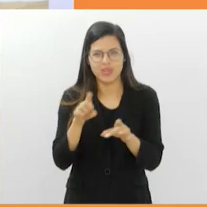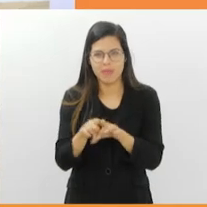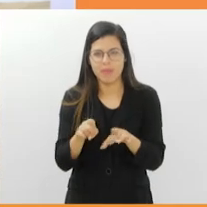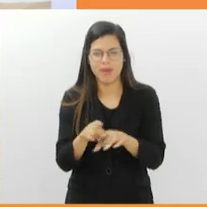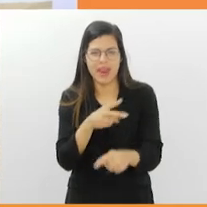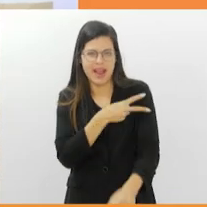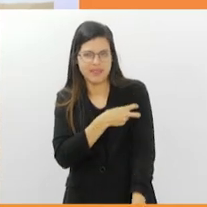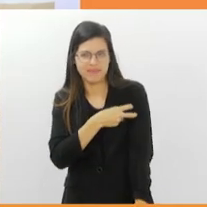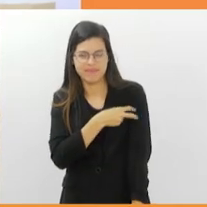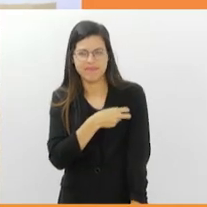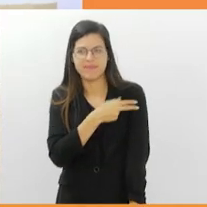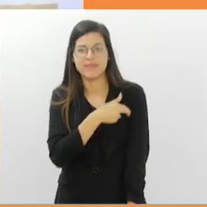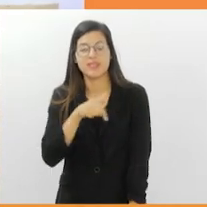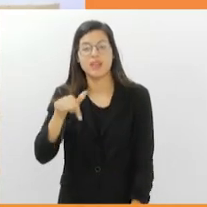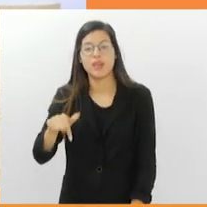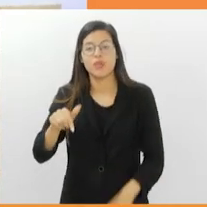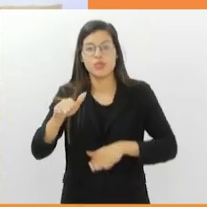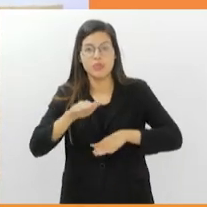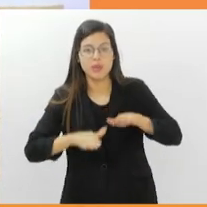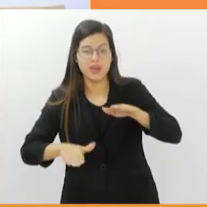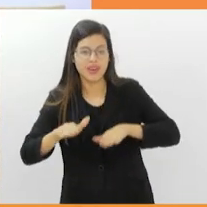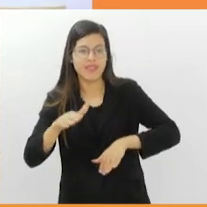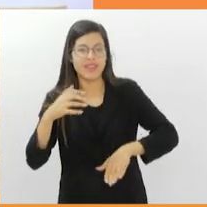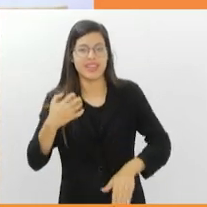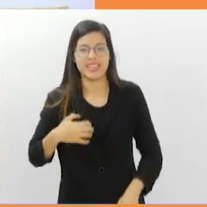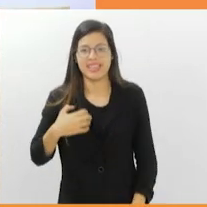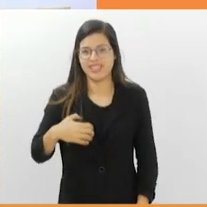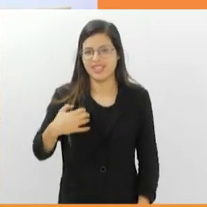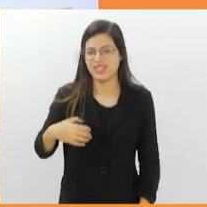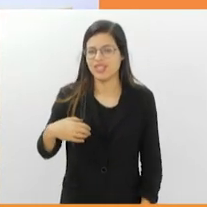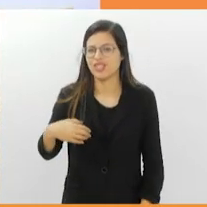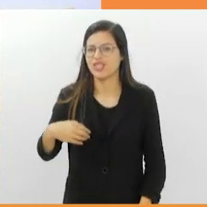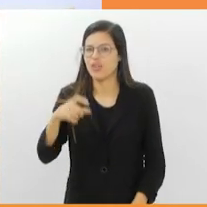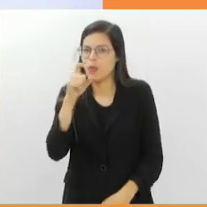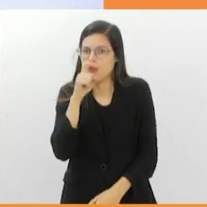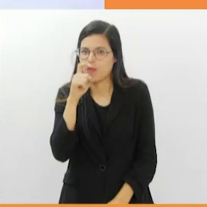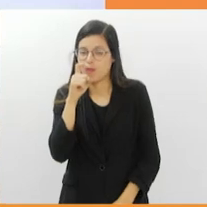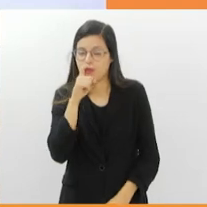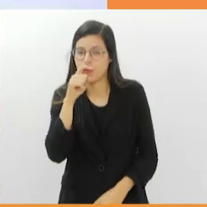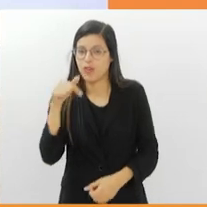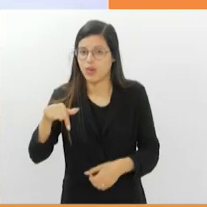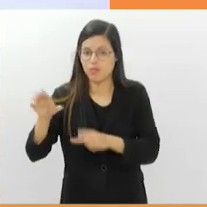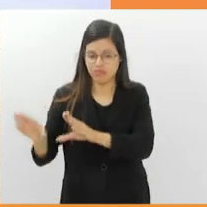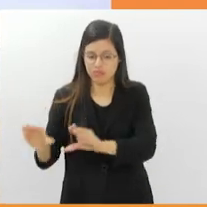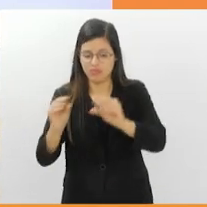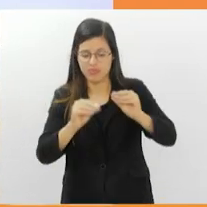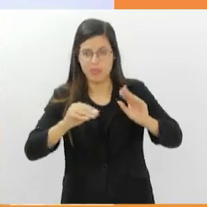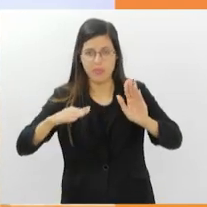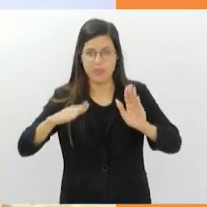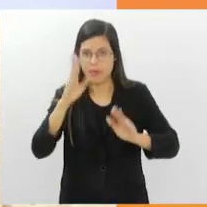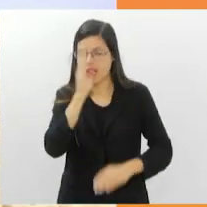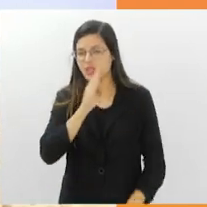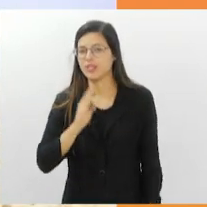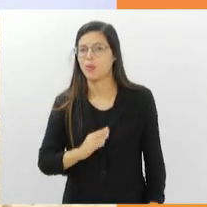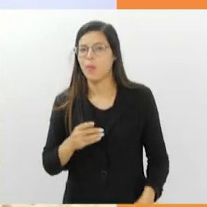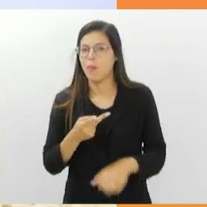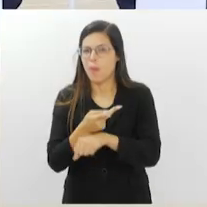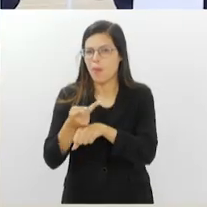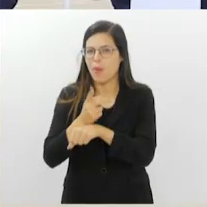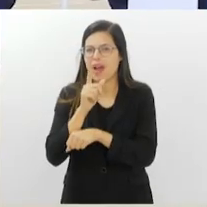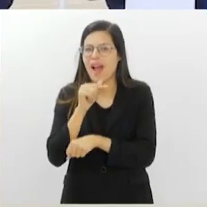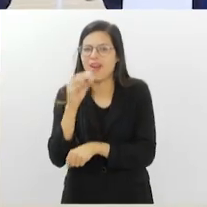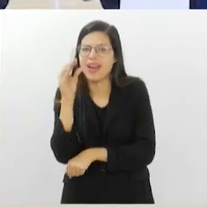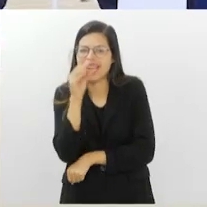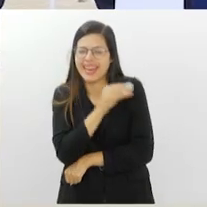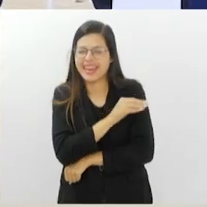costumam vir da Patagônia Argentina no inverno para o litoral brasileiro em busca de alimento em águas mais quentes. As